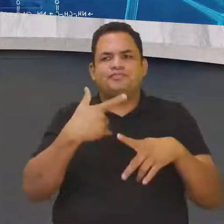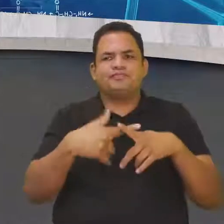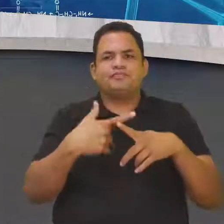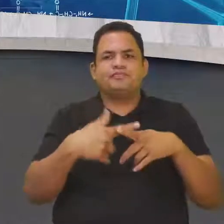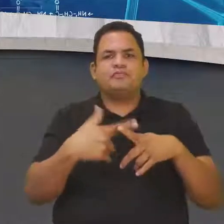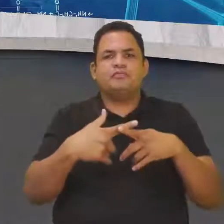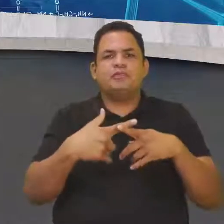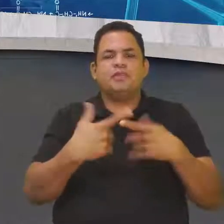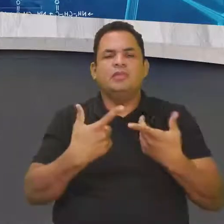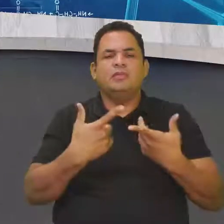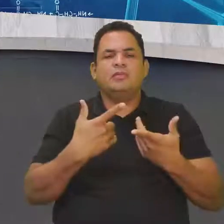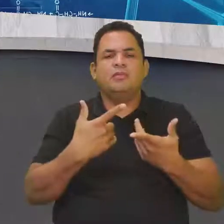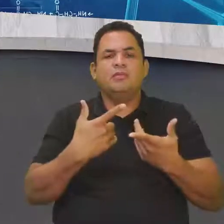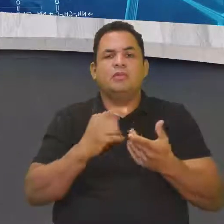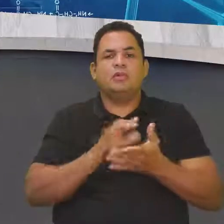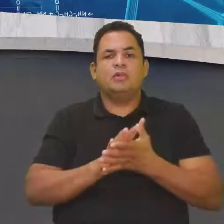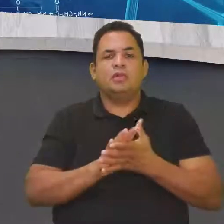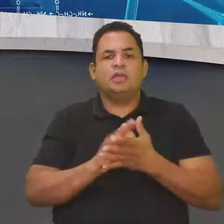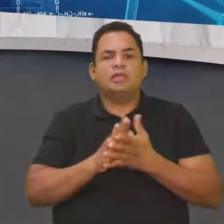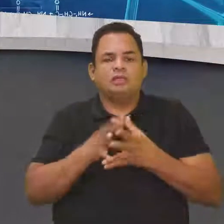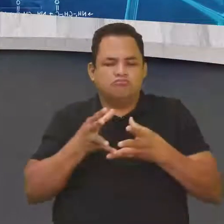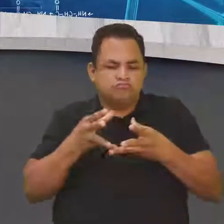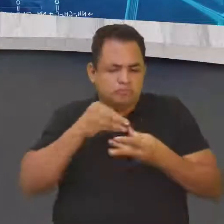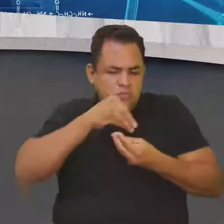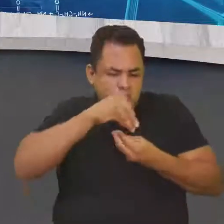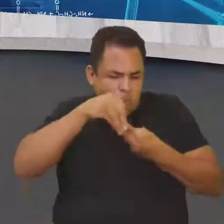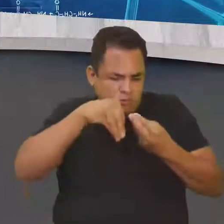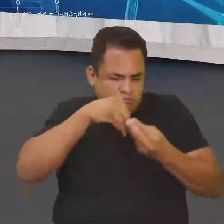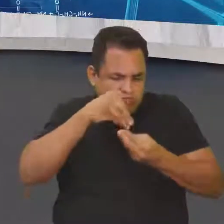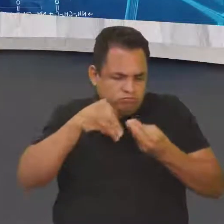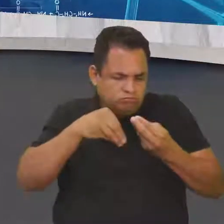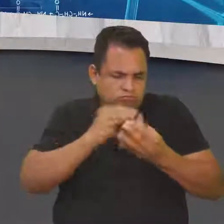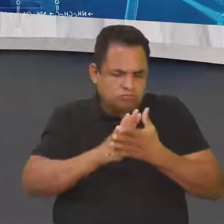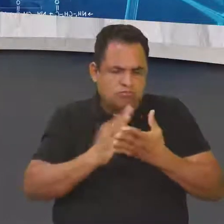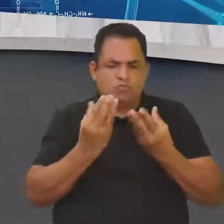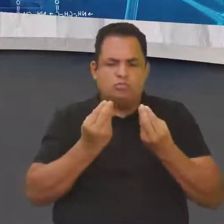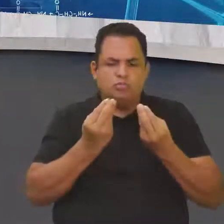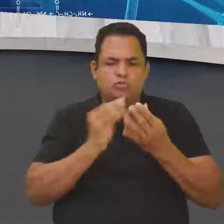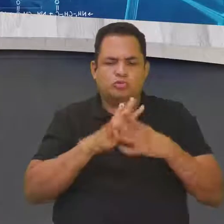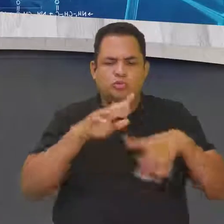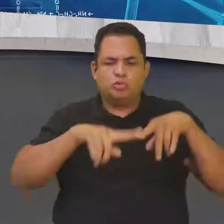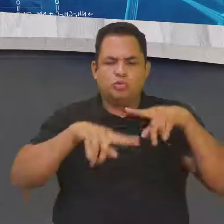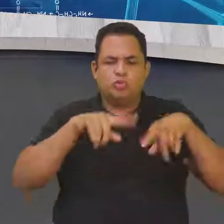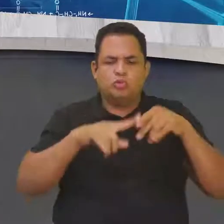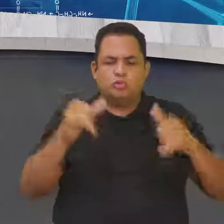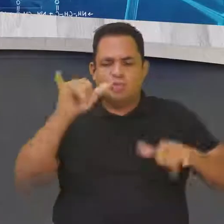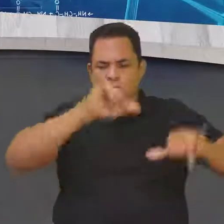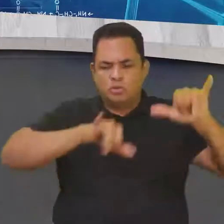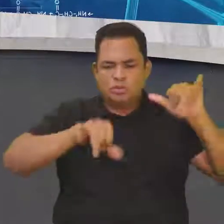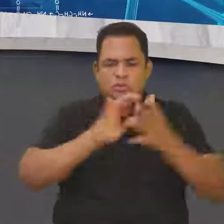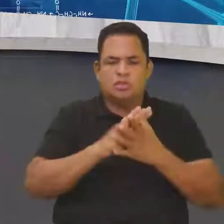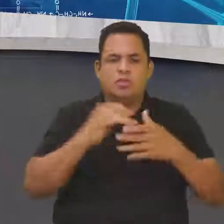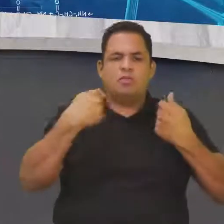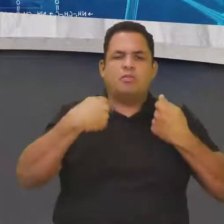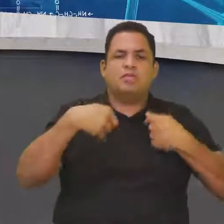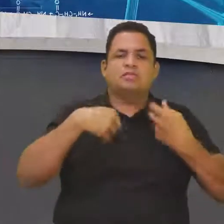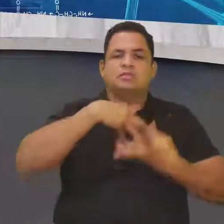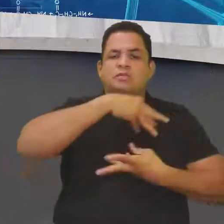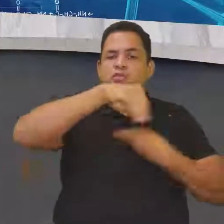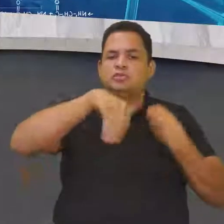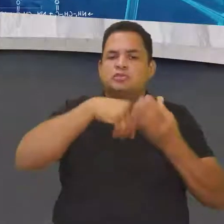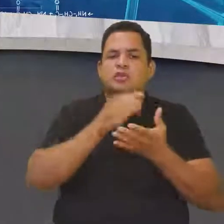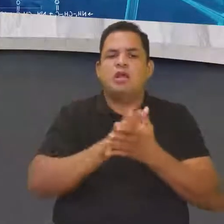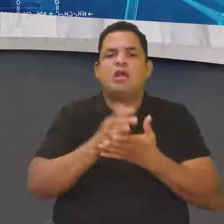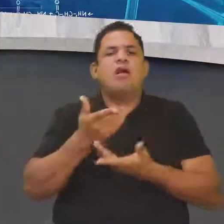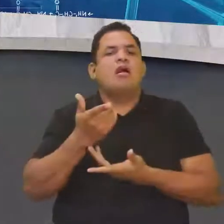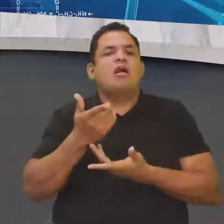maioria são concentrados, né? E aí tem toda uma situação para fazer a diluição desses produtos